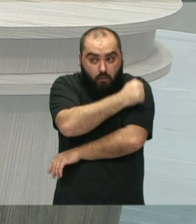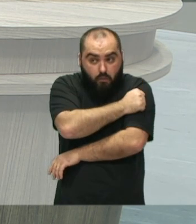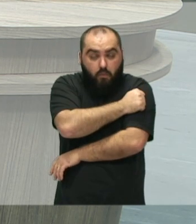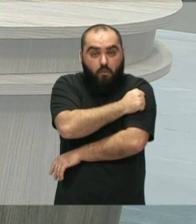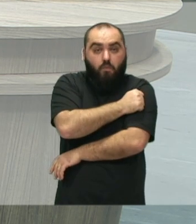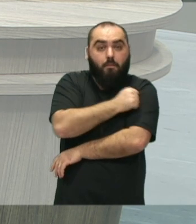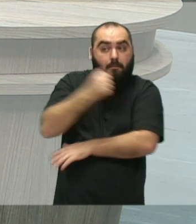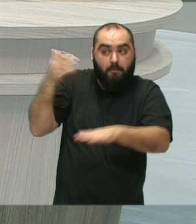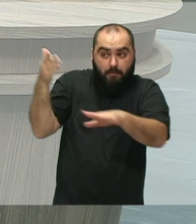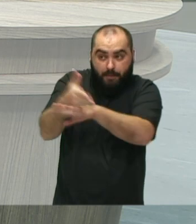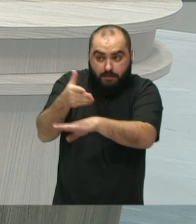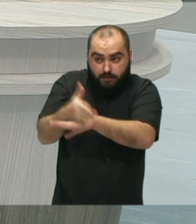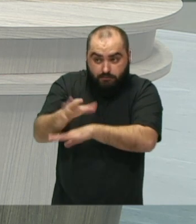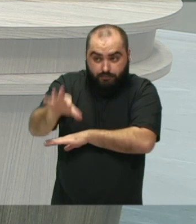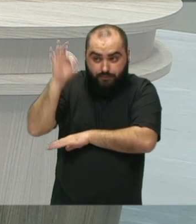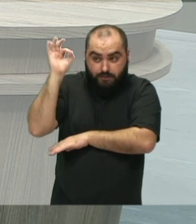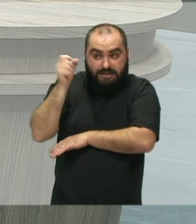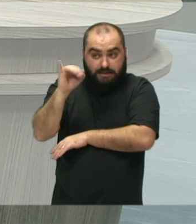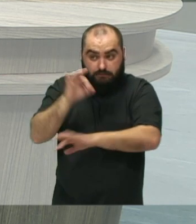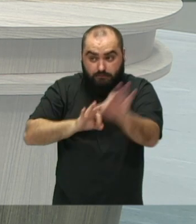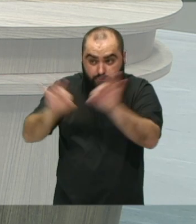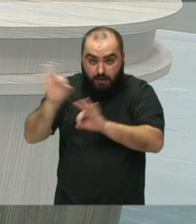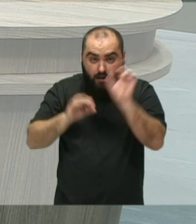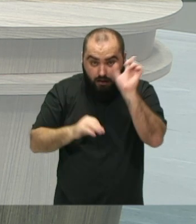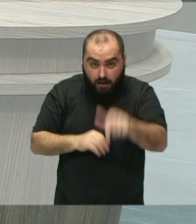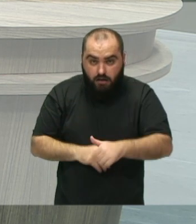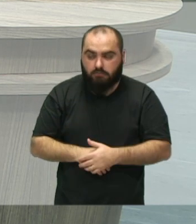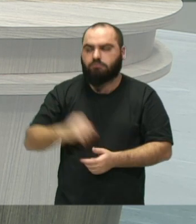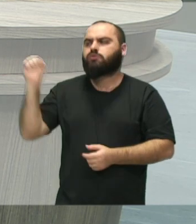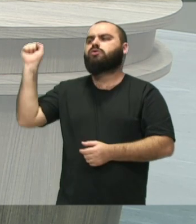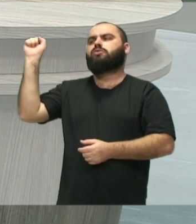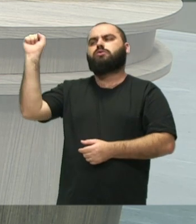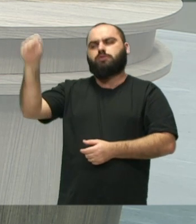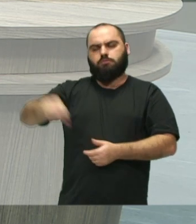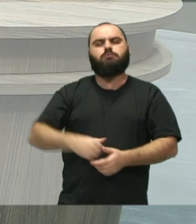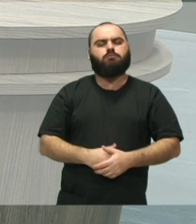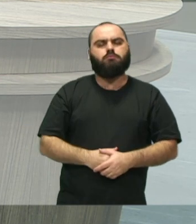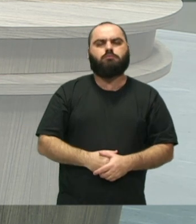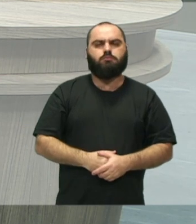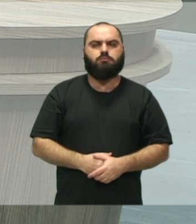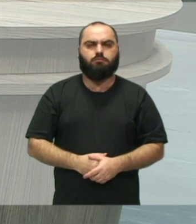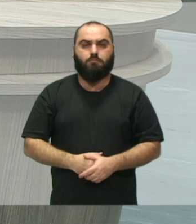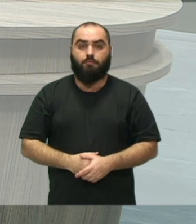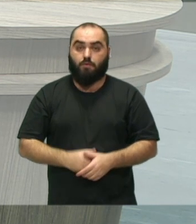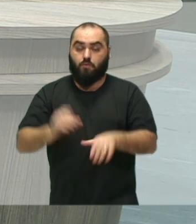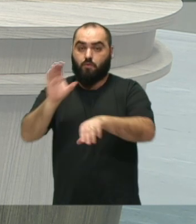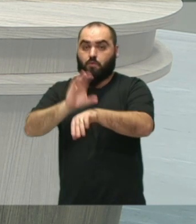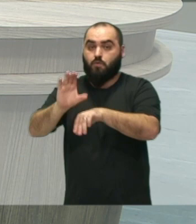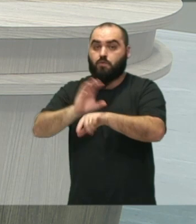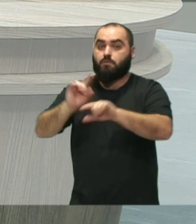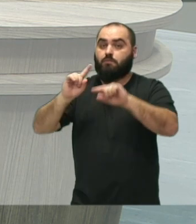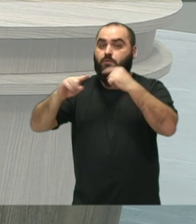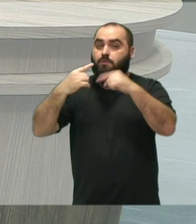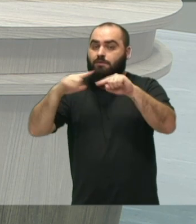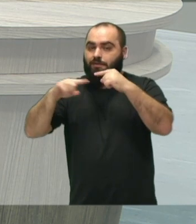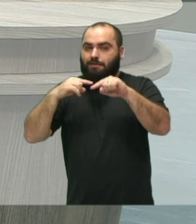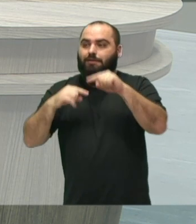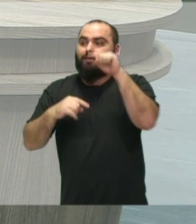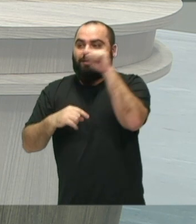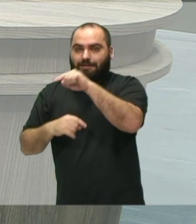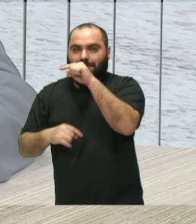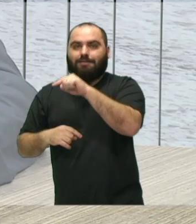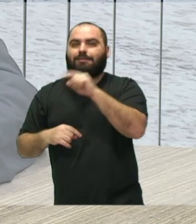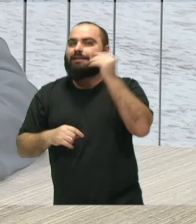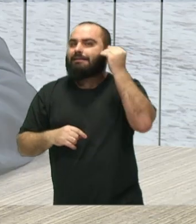participar do processo seletivo, se fizer o preparatório. Exatamente. Hoje, principalmente com os cursos de música do Arte nos Bairros, a gente tenta